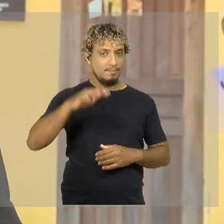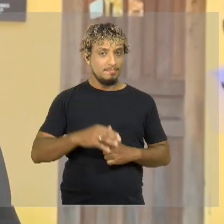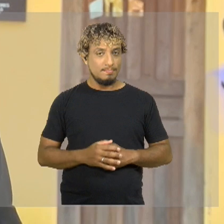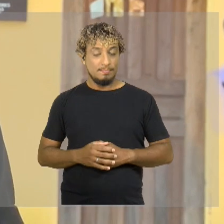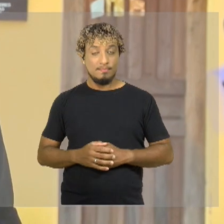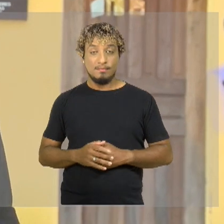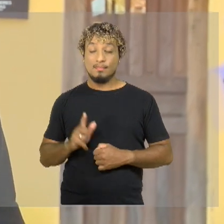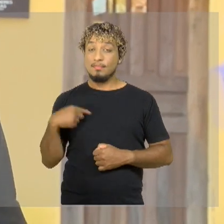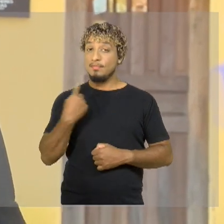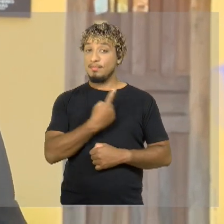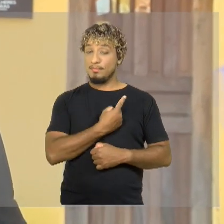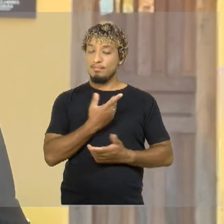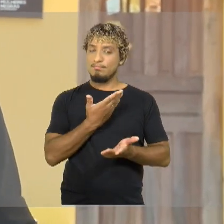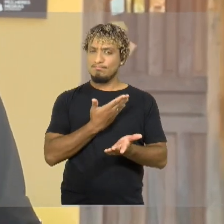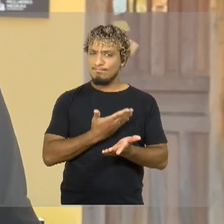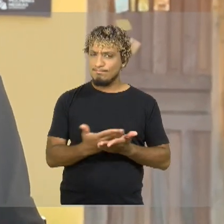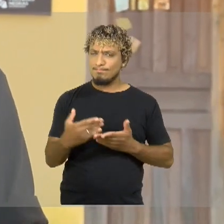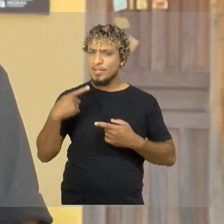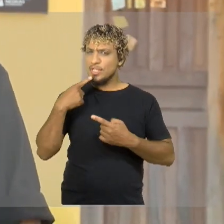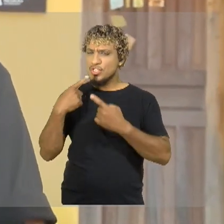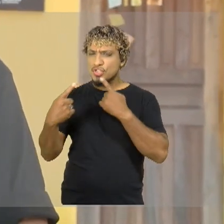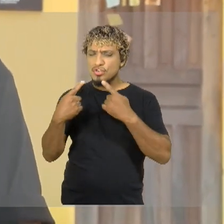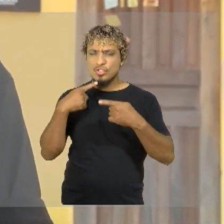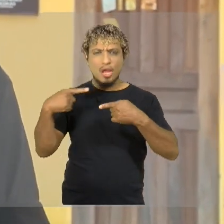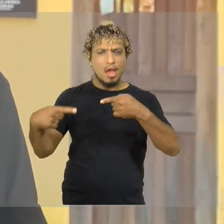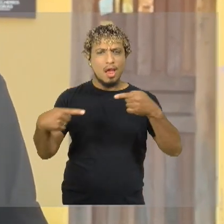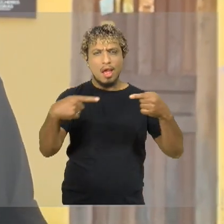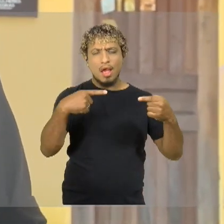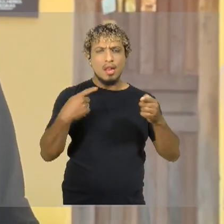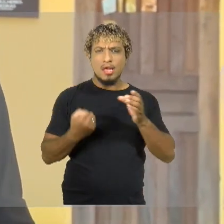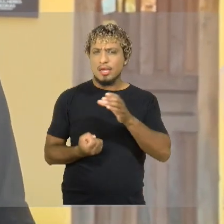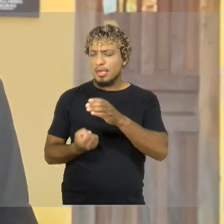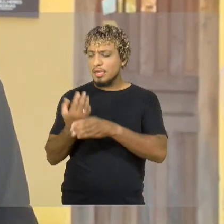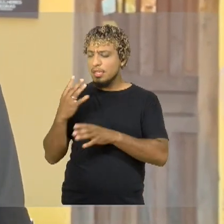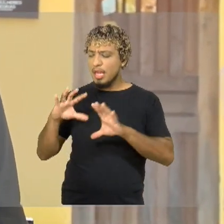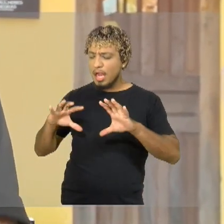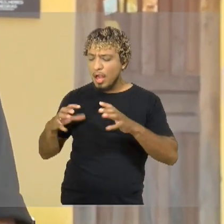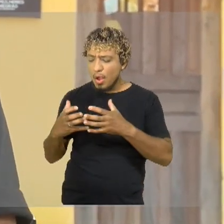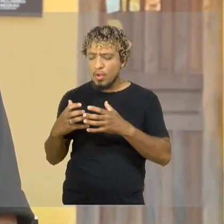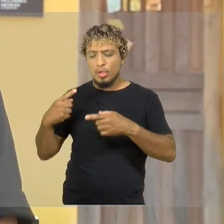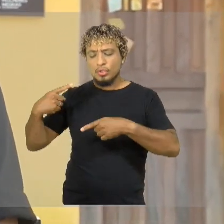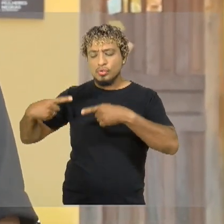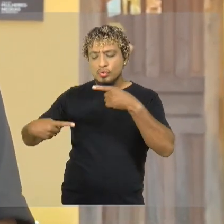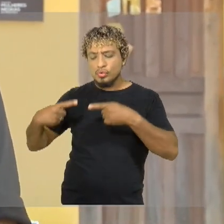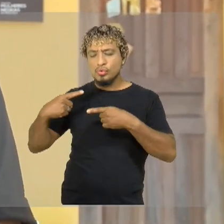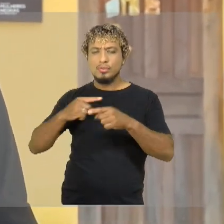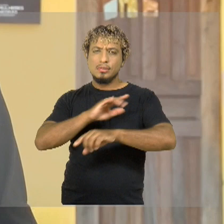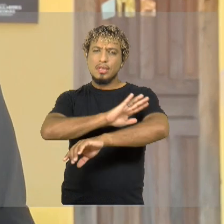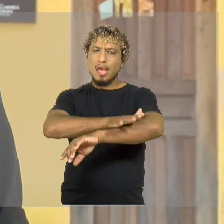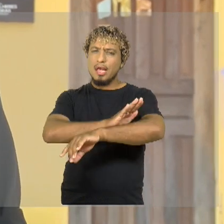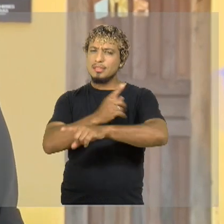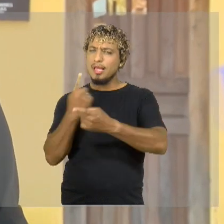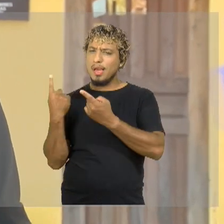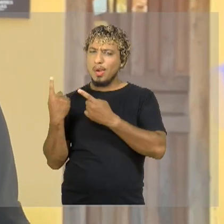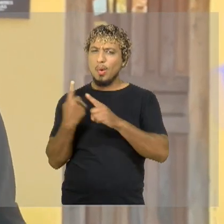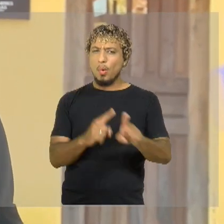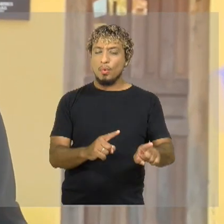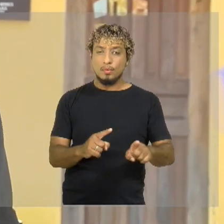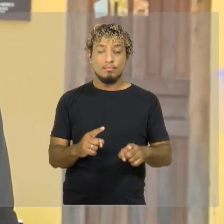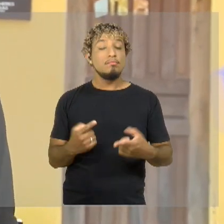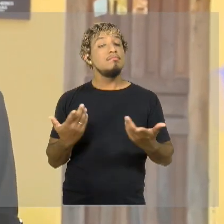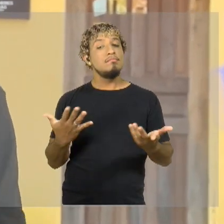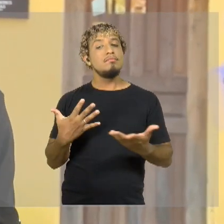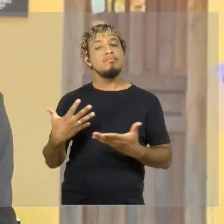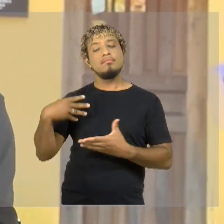iniciou os diálogos em torno da criação de um coletivo que pudesse discutir a pauta antirracista, muito,